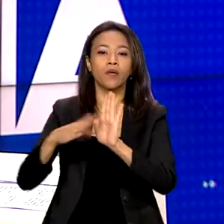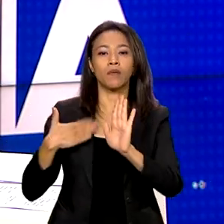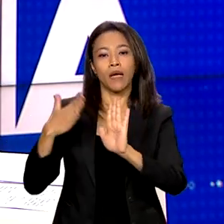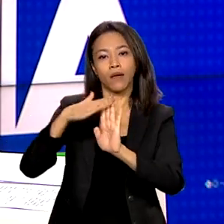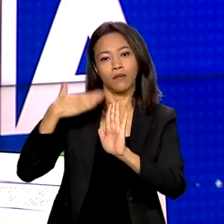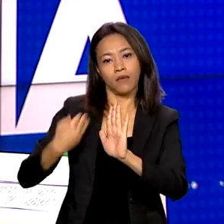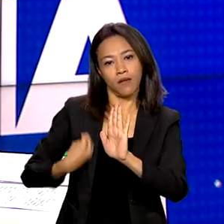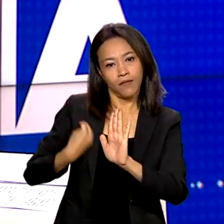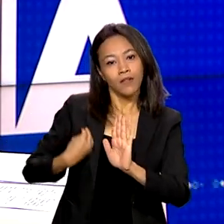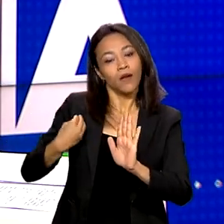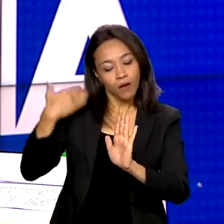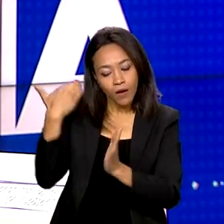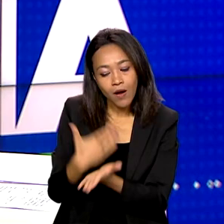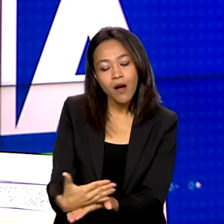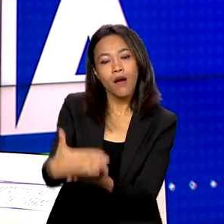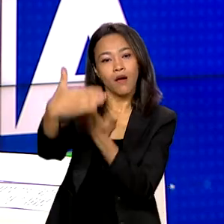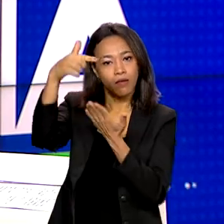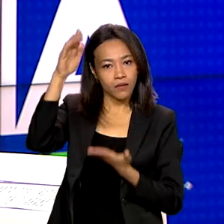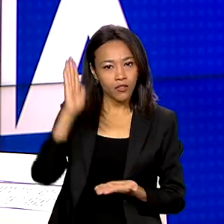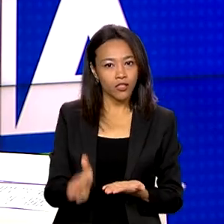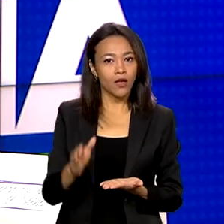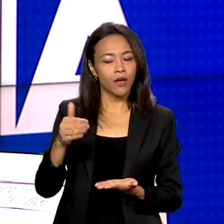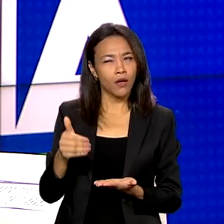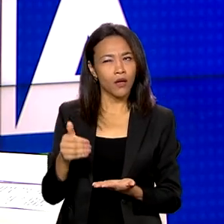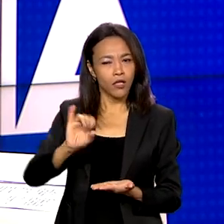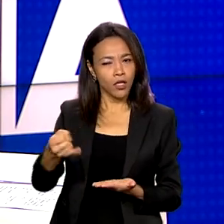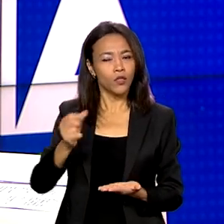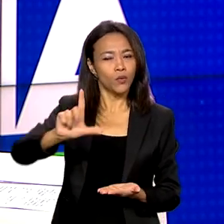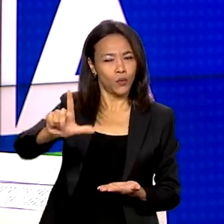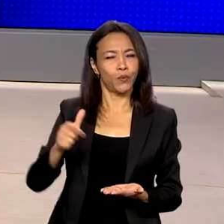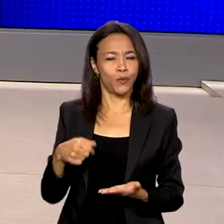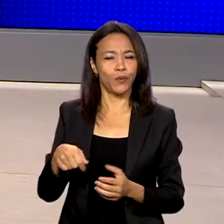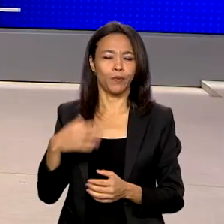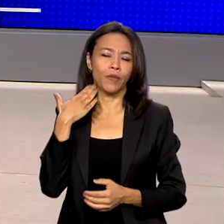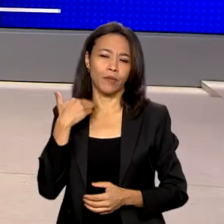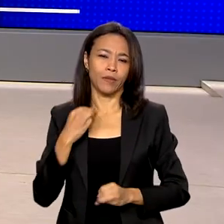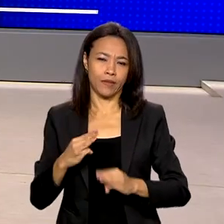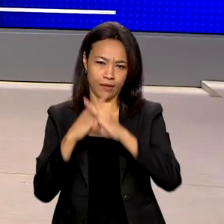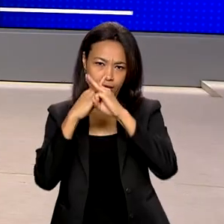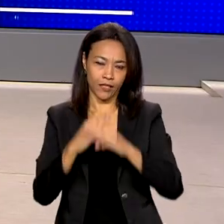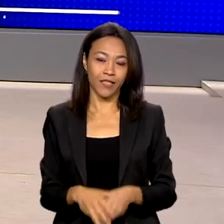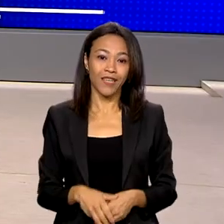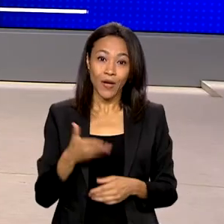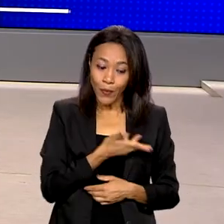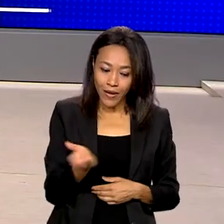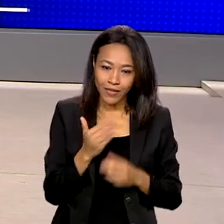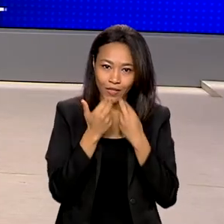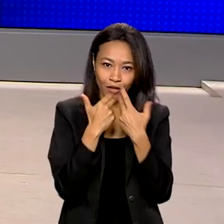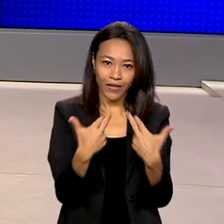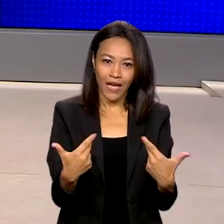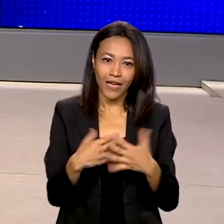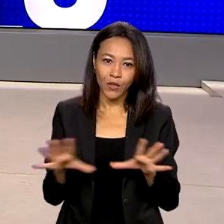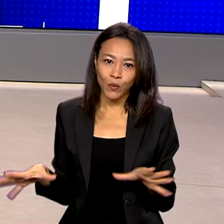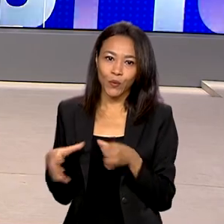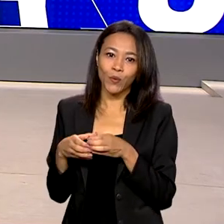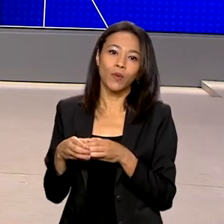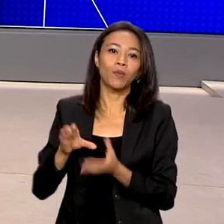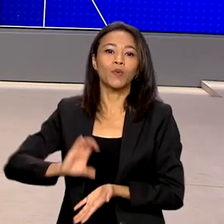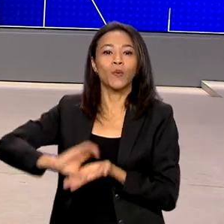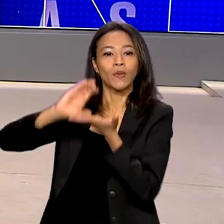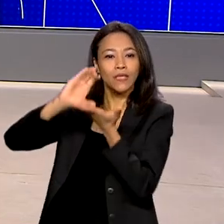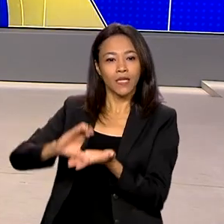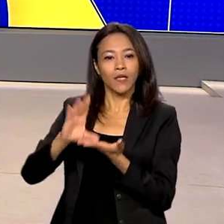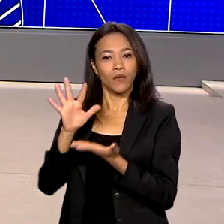começam a ser implementadas no começo de julho pela Caixa. Com as novidades, o Conselho Curador do FGTS